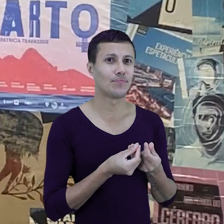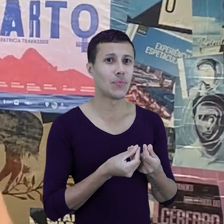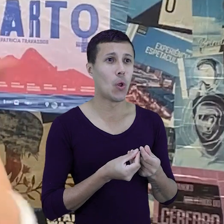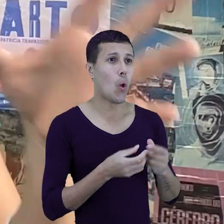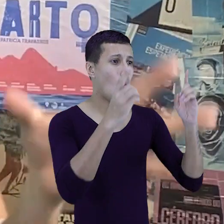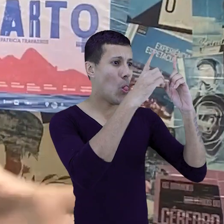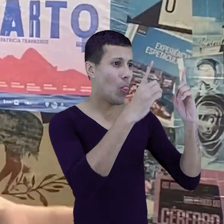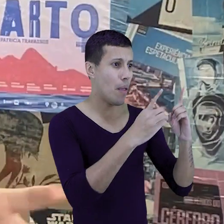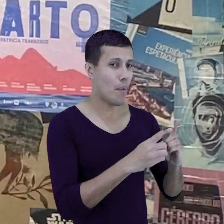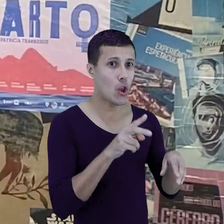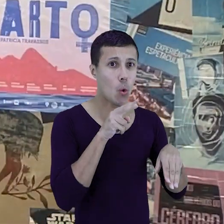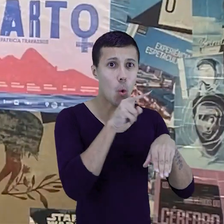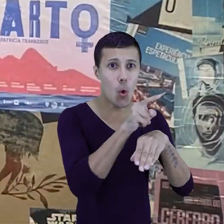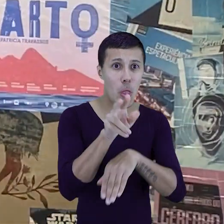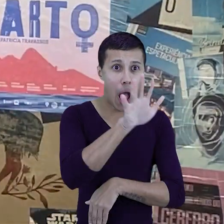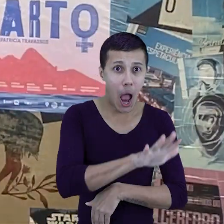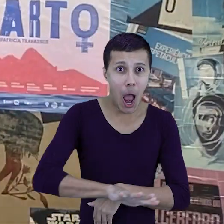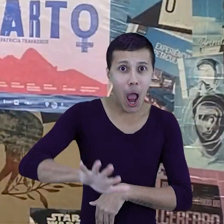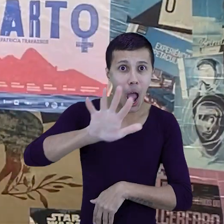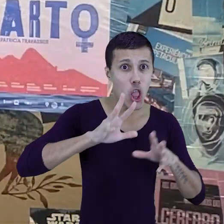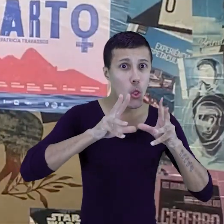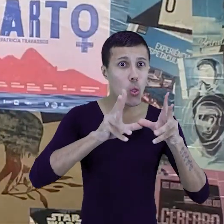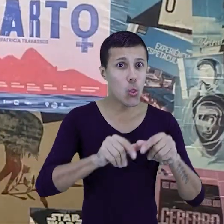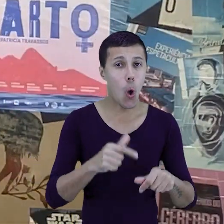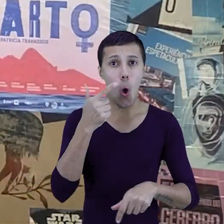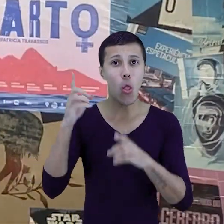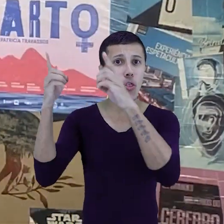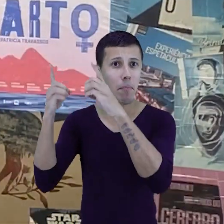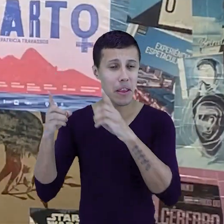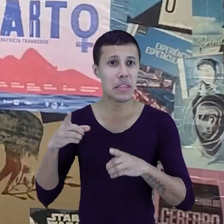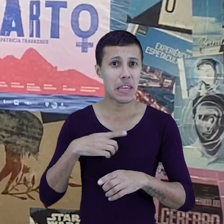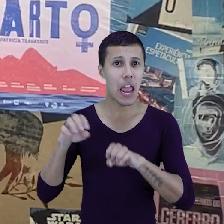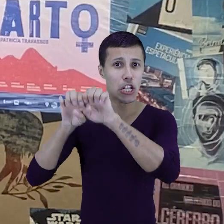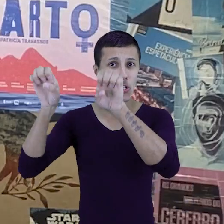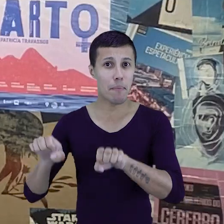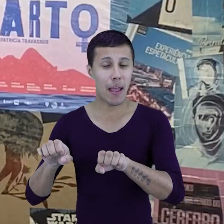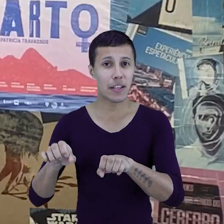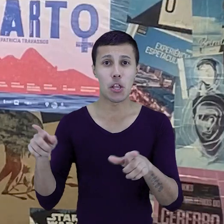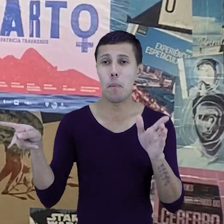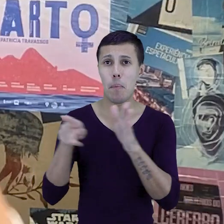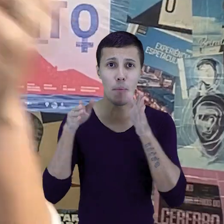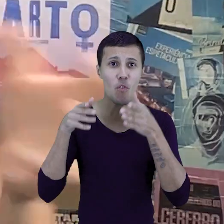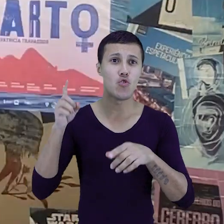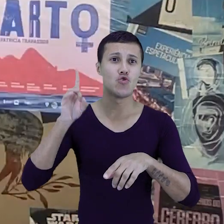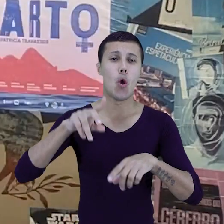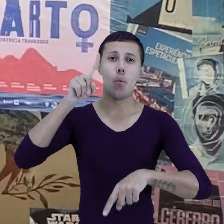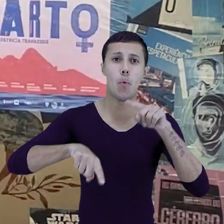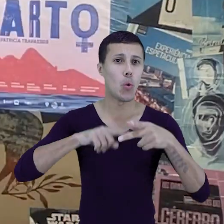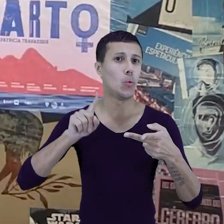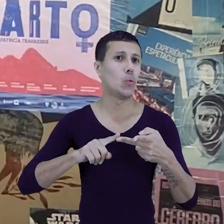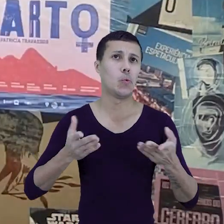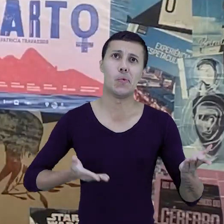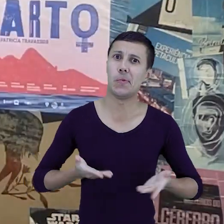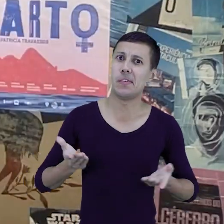departamento dando conta de tudo. Então, tem um departamento mais estruturado, mas para lidar com o que é o produto, com o que é o serviço.